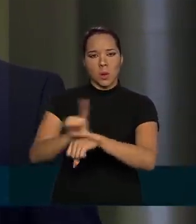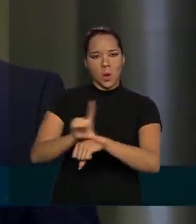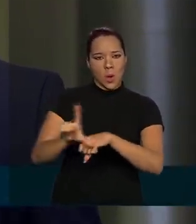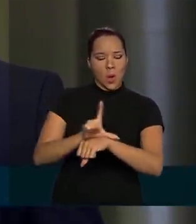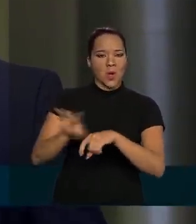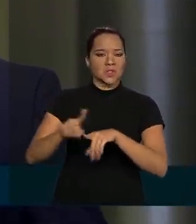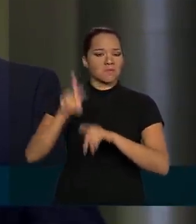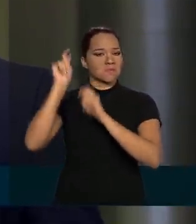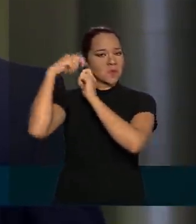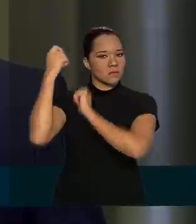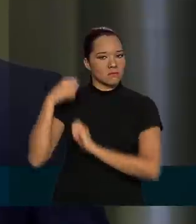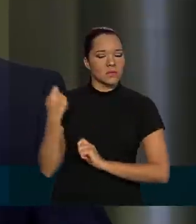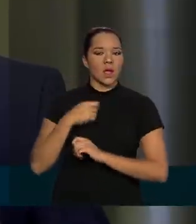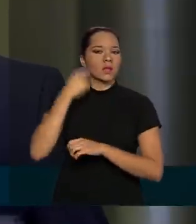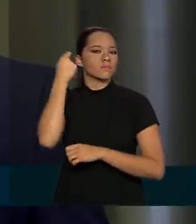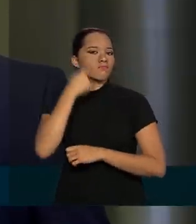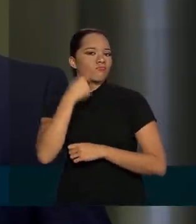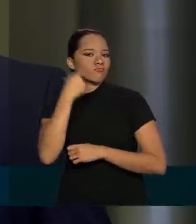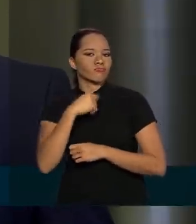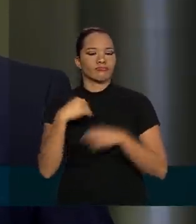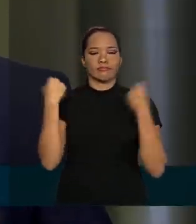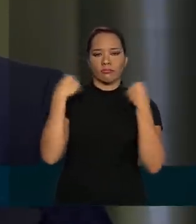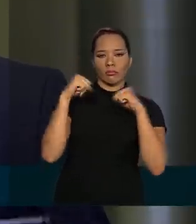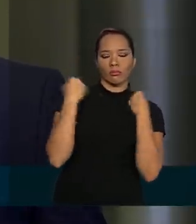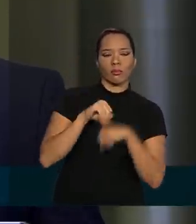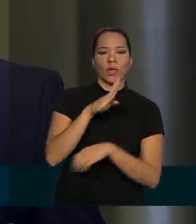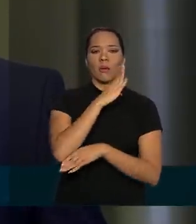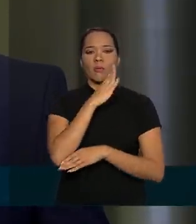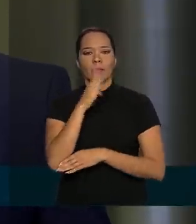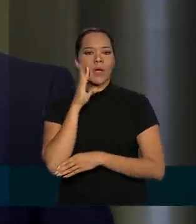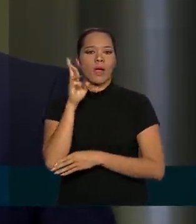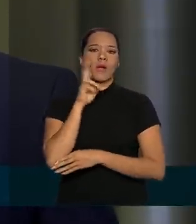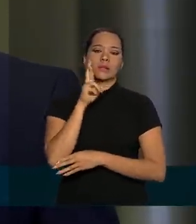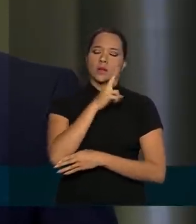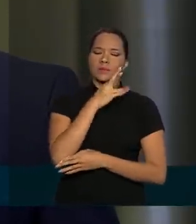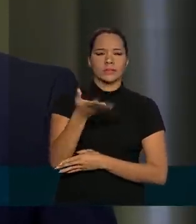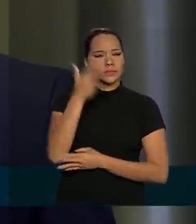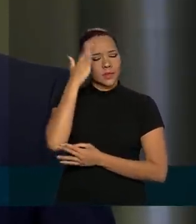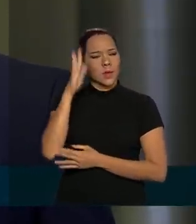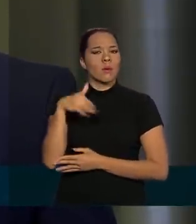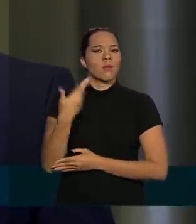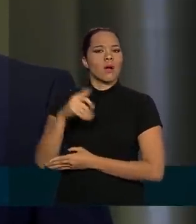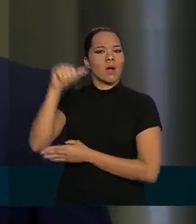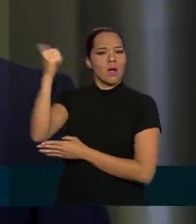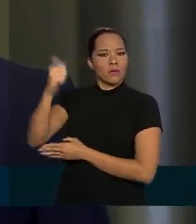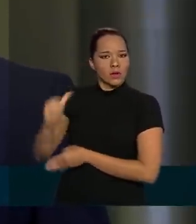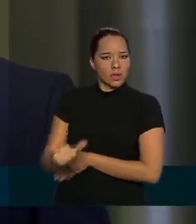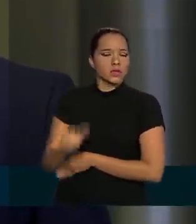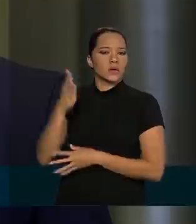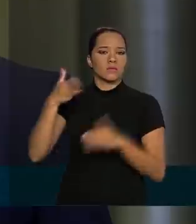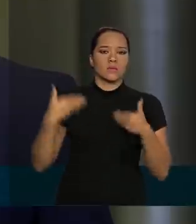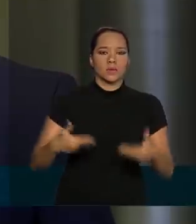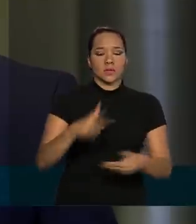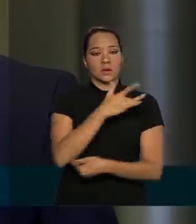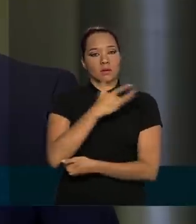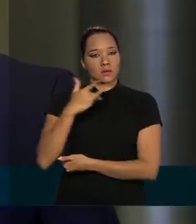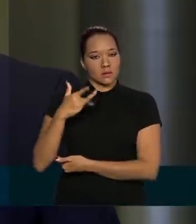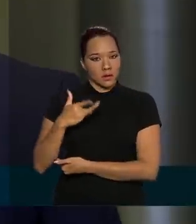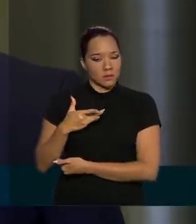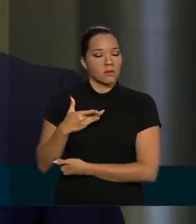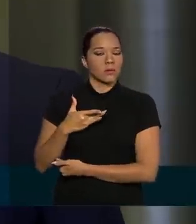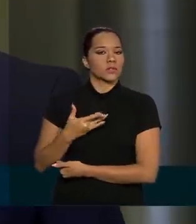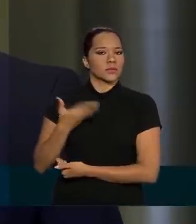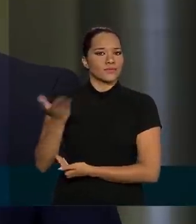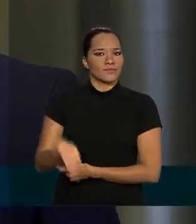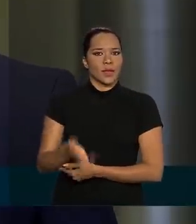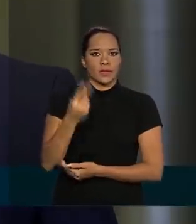salões de beleza, barbearias, academias, bares e restaurantes. Queria saber qual que a avaliação do Ministério da Saúde em meio,